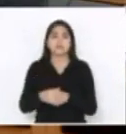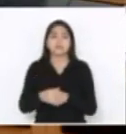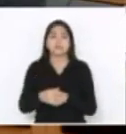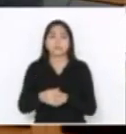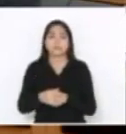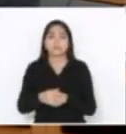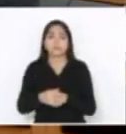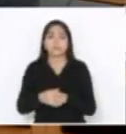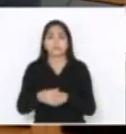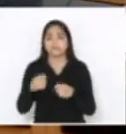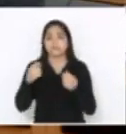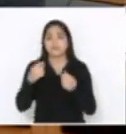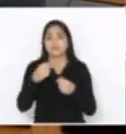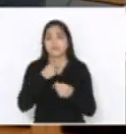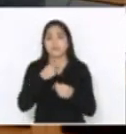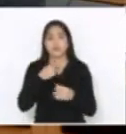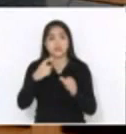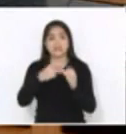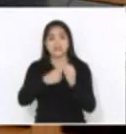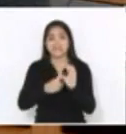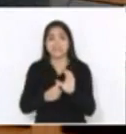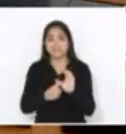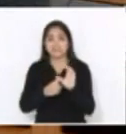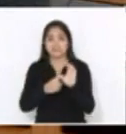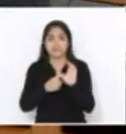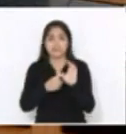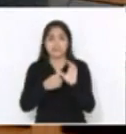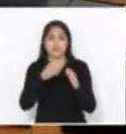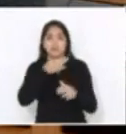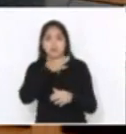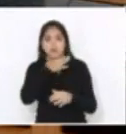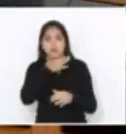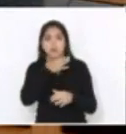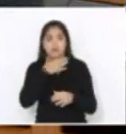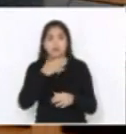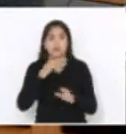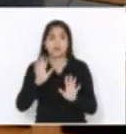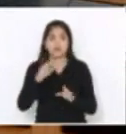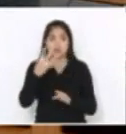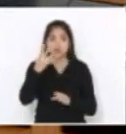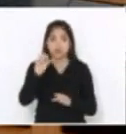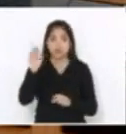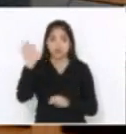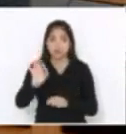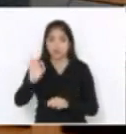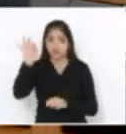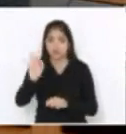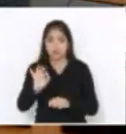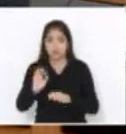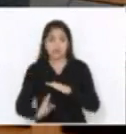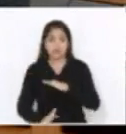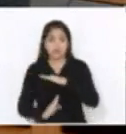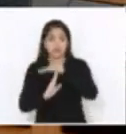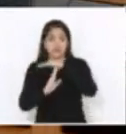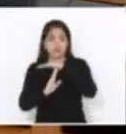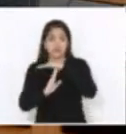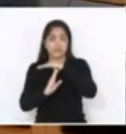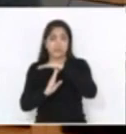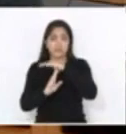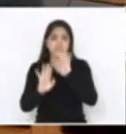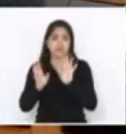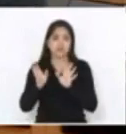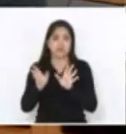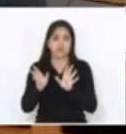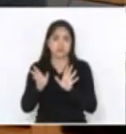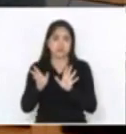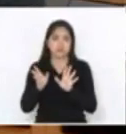e com dívida. Santa Catarina tem 40%. Nós temos um grande limite e uma grande capacidade de endividamento,